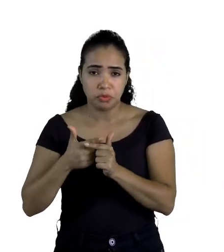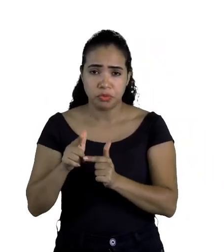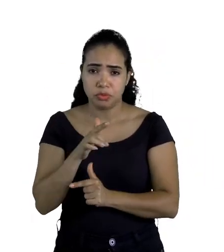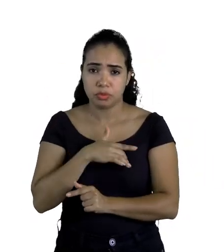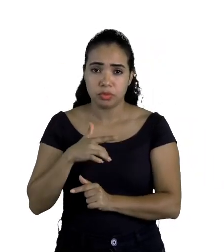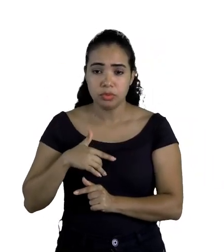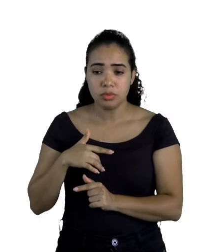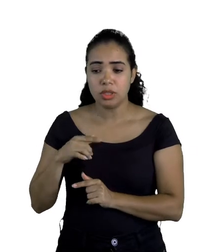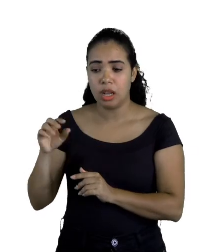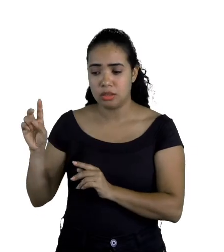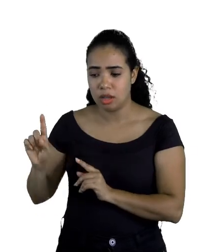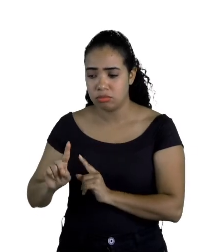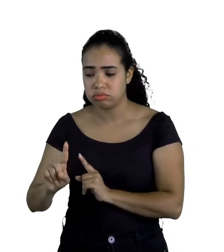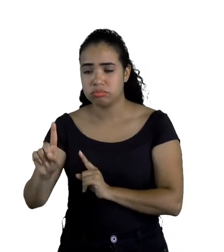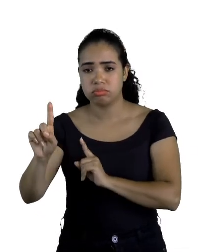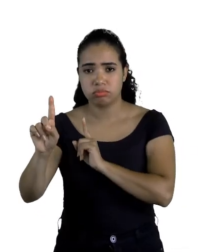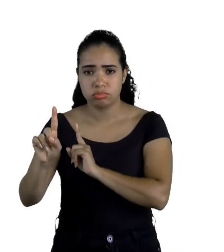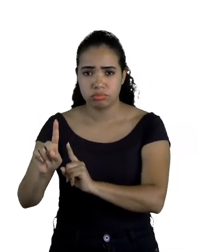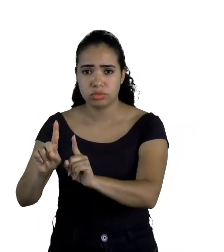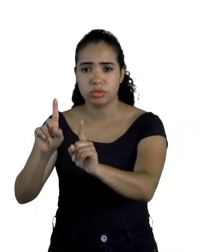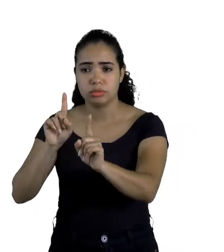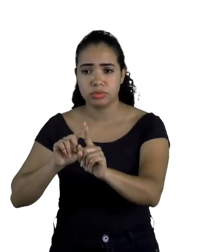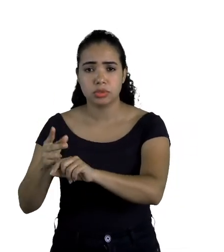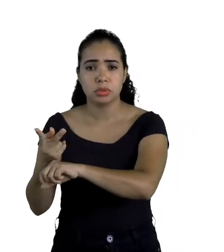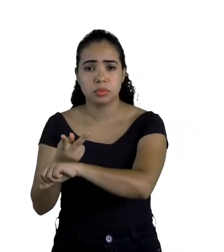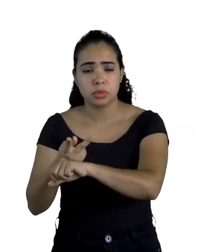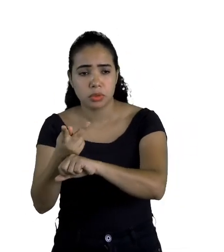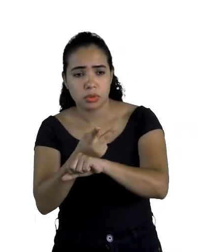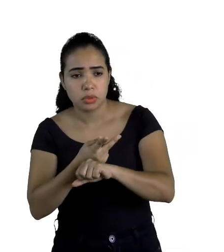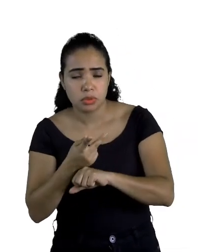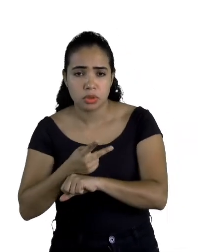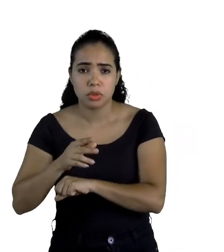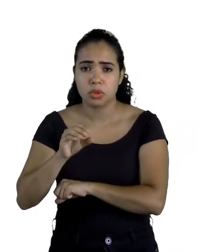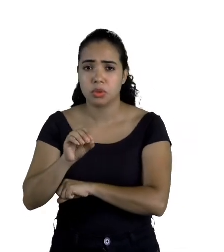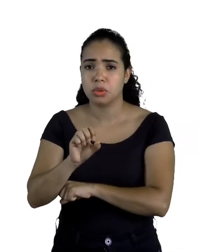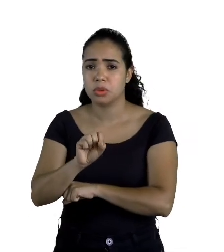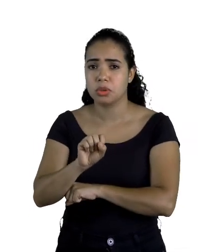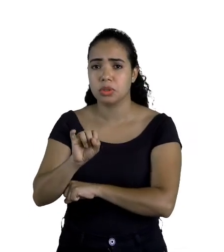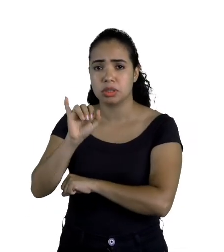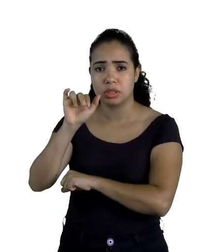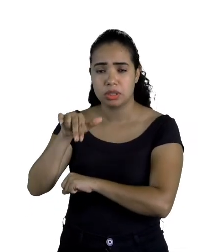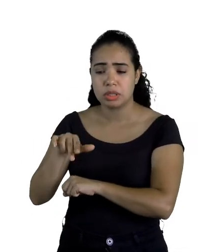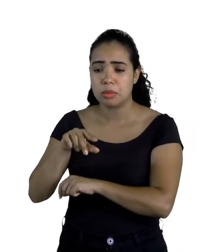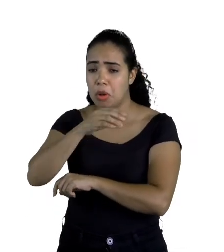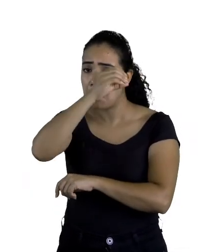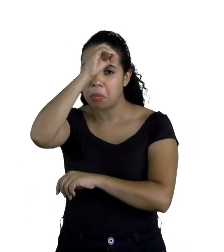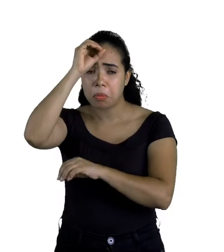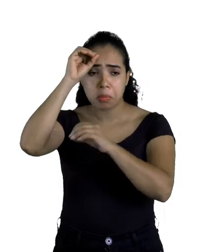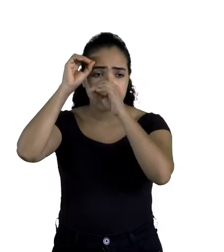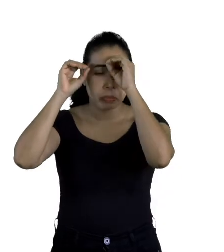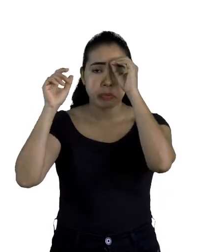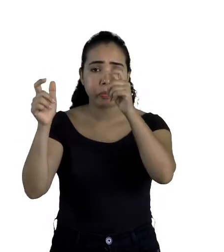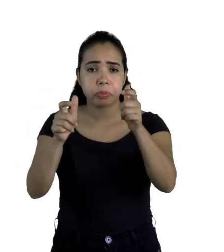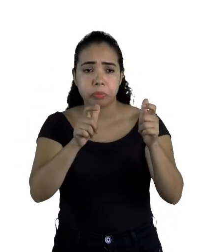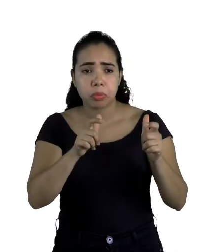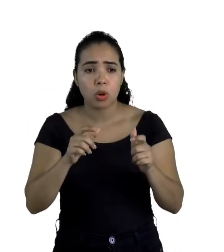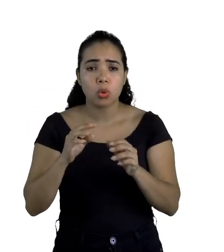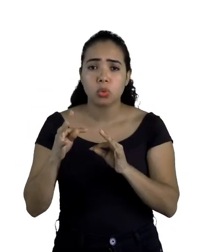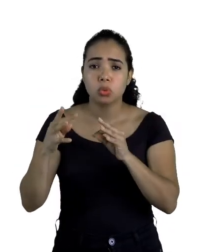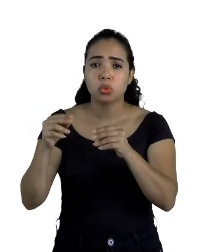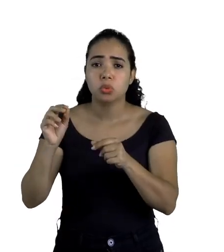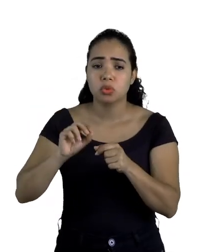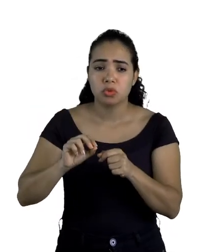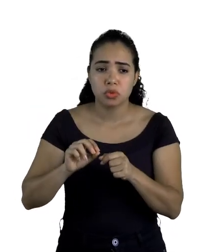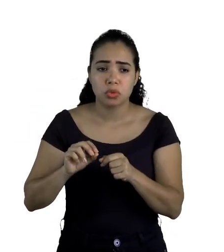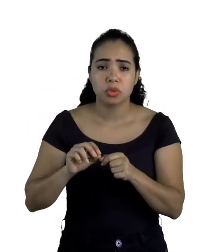cada um tomou para um lado, a fim de encontrar Ossain, pois eles nada sabiam, e tudo o que faziam,